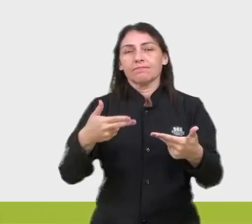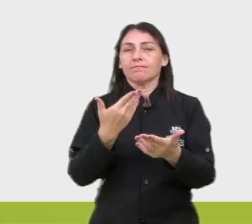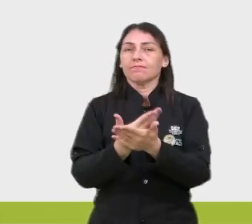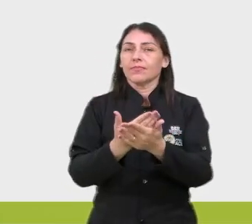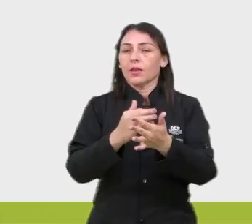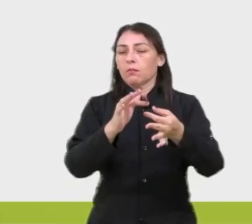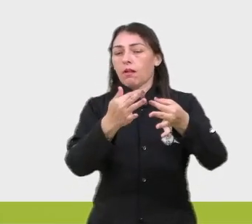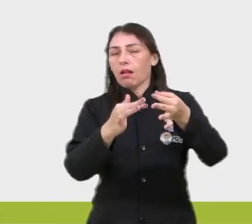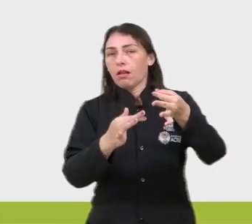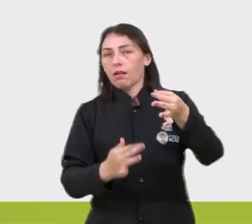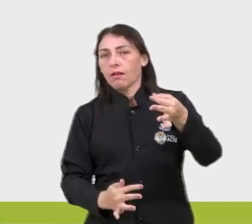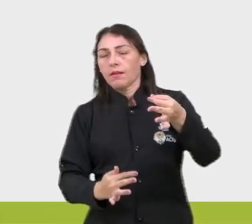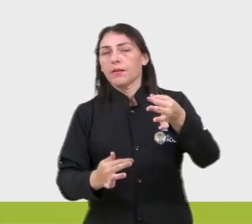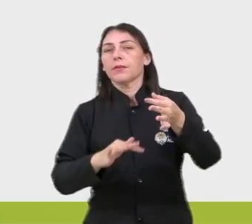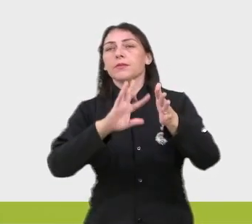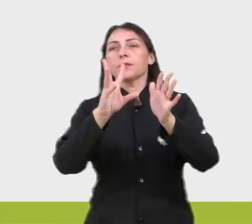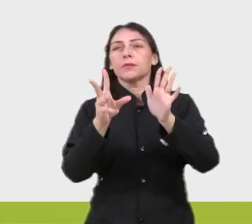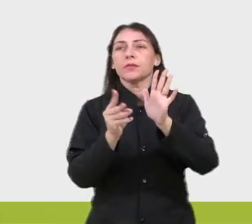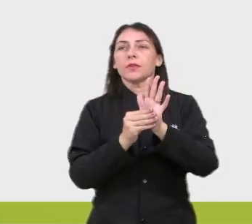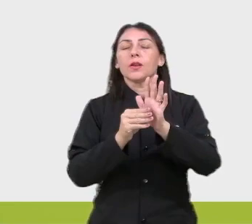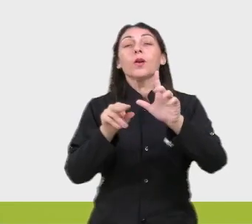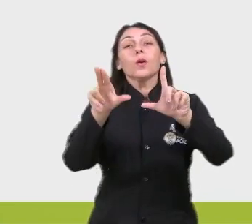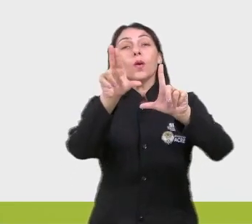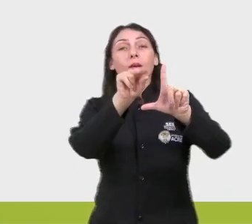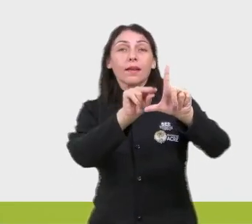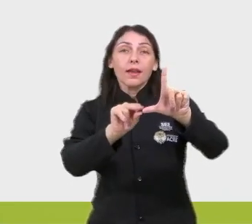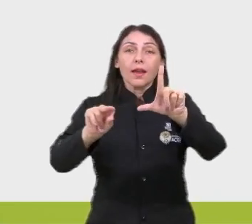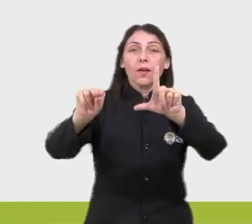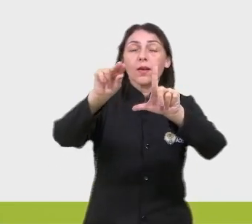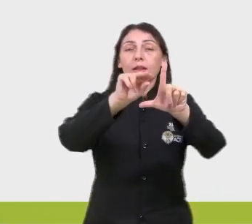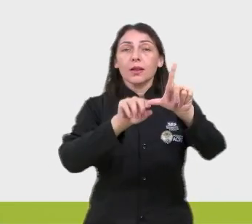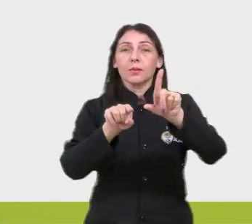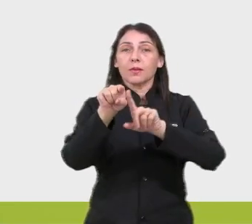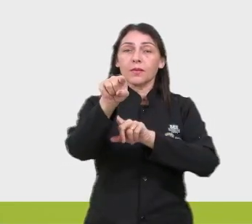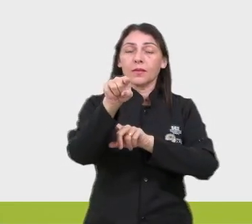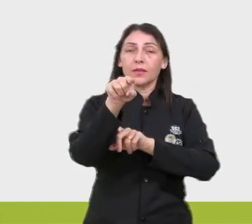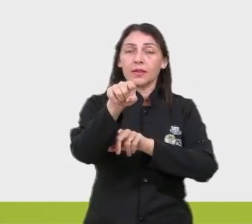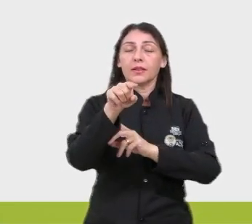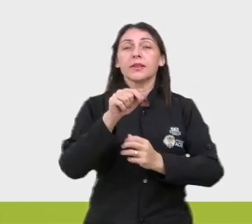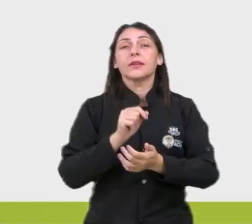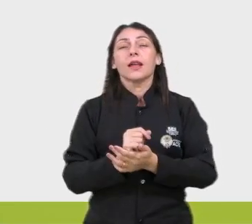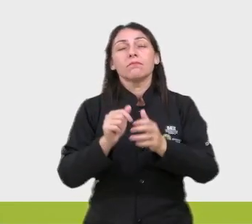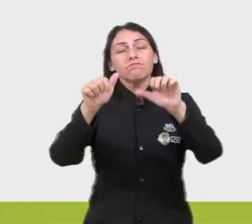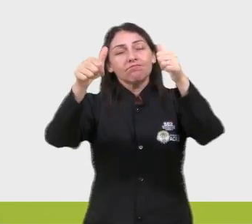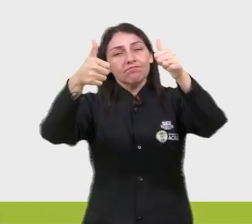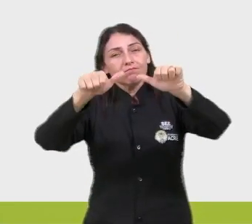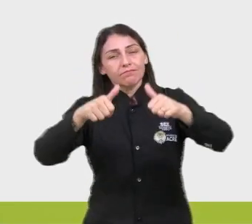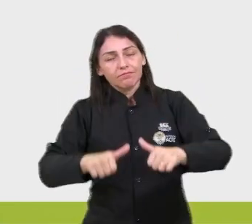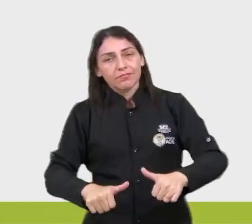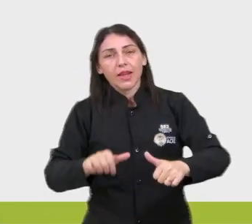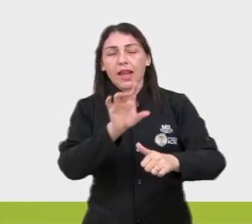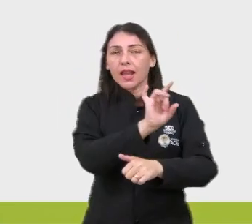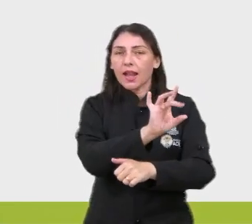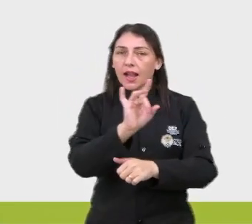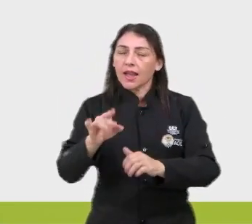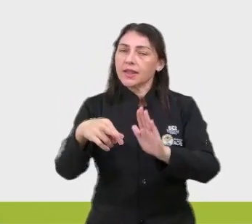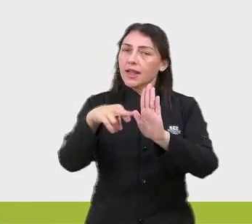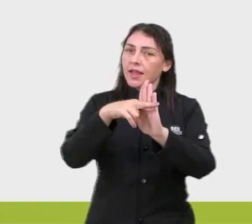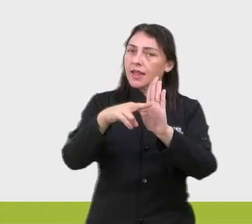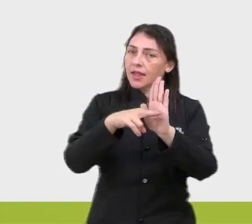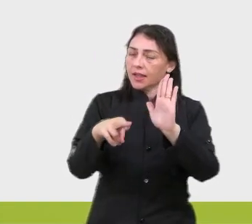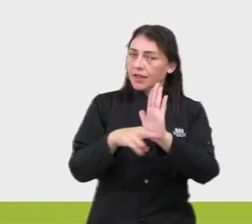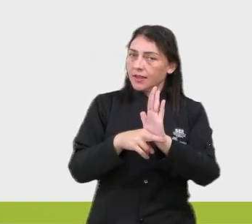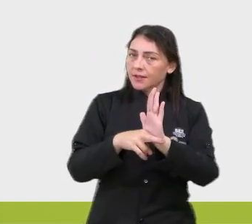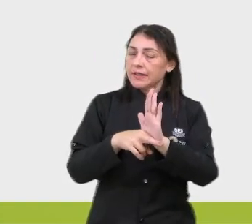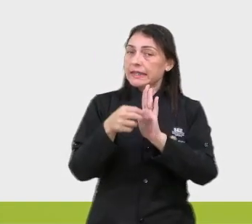muito extensa. Então, coloquei aqui um QR Code pra vocês, né, analisarem cada uma das regrinhas de